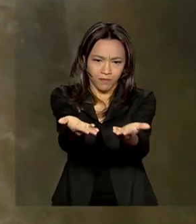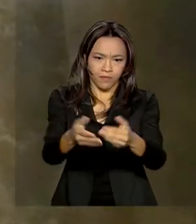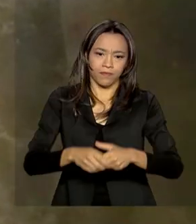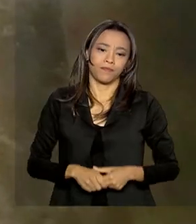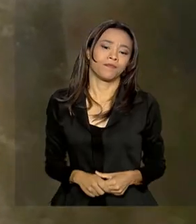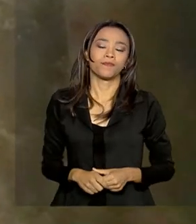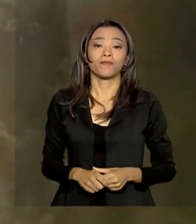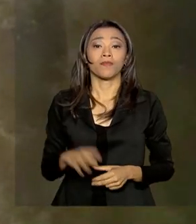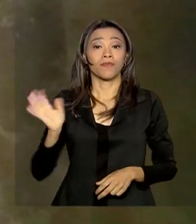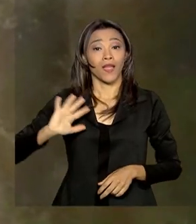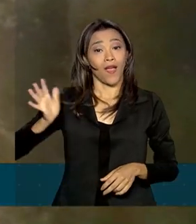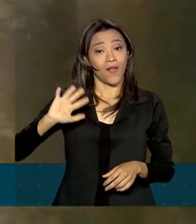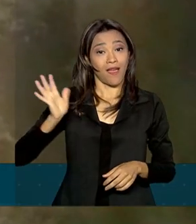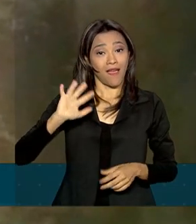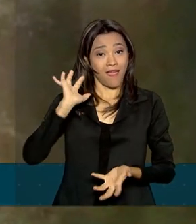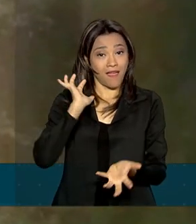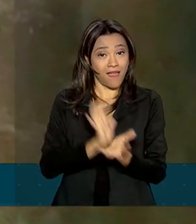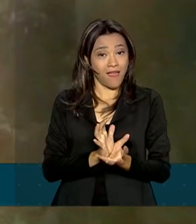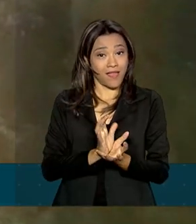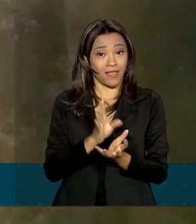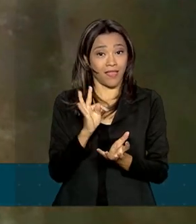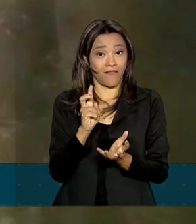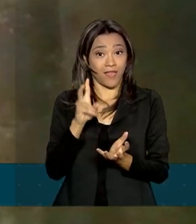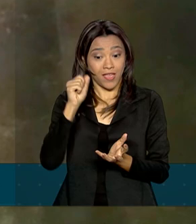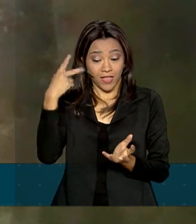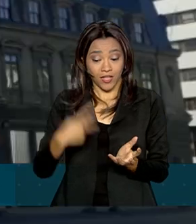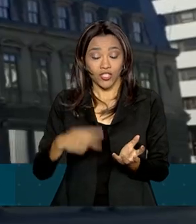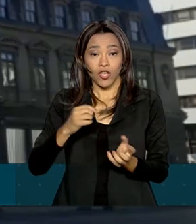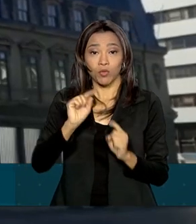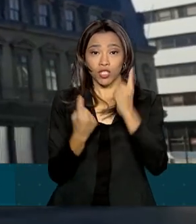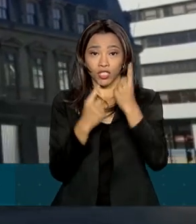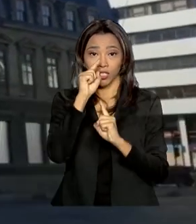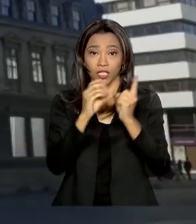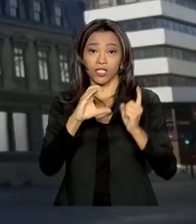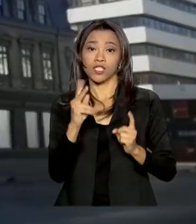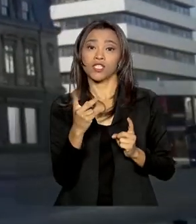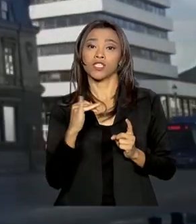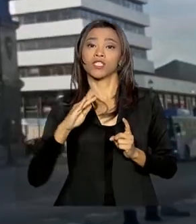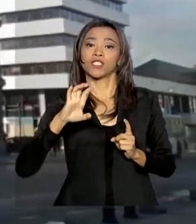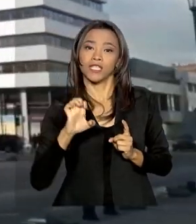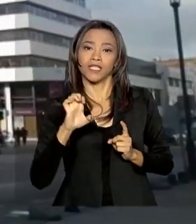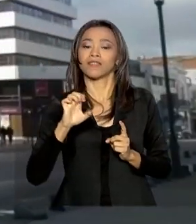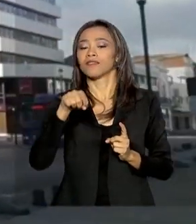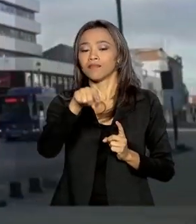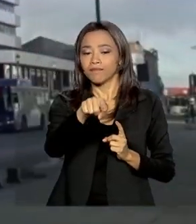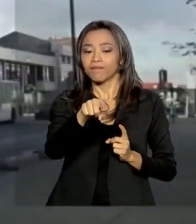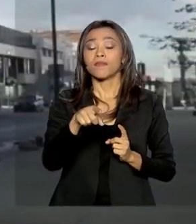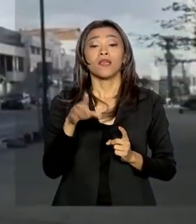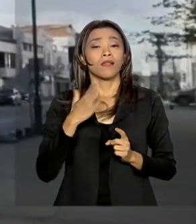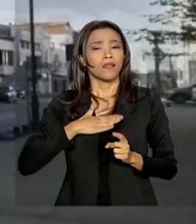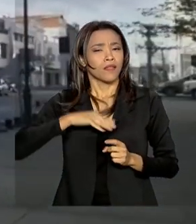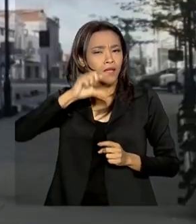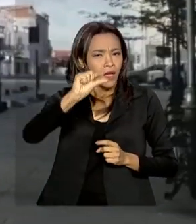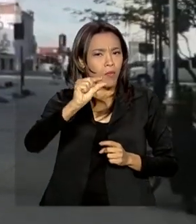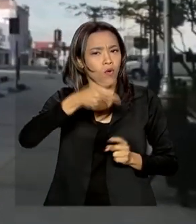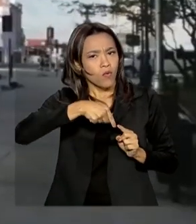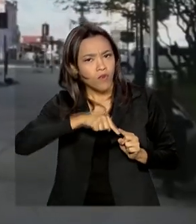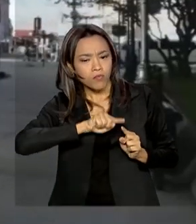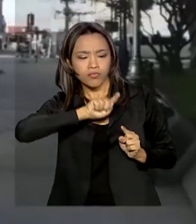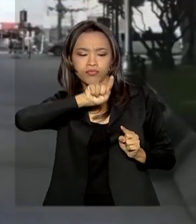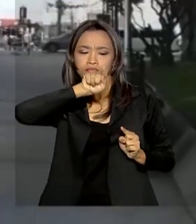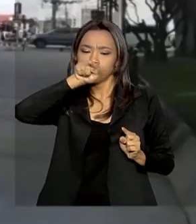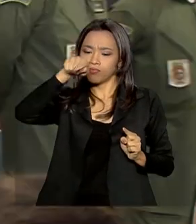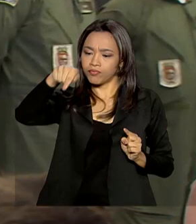Olá, equipe da TV Brasil está aqui em Punta Arenas, no Chile, a cidade que fica no extremo sul do continente. Daqui a pouco partiremos em